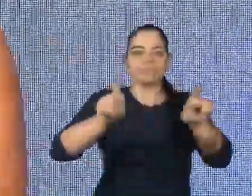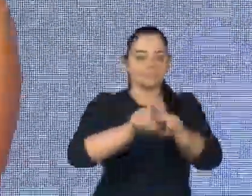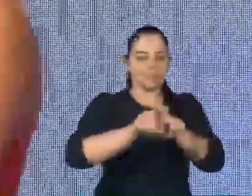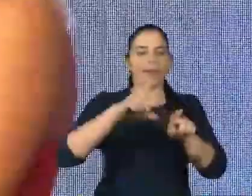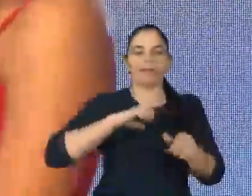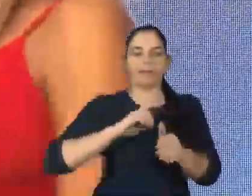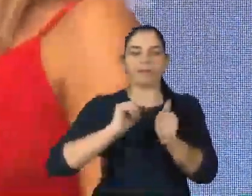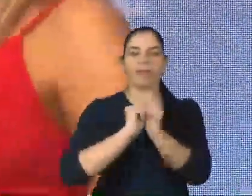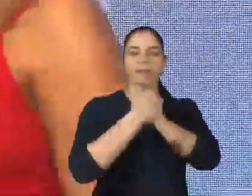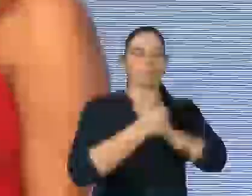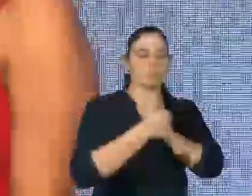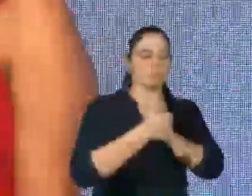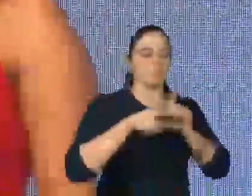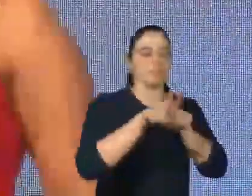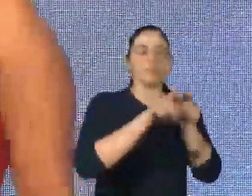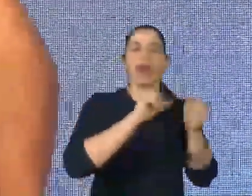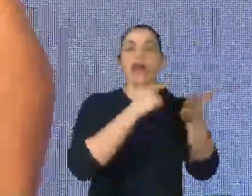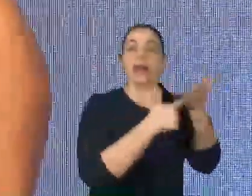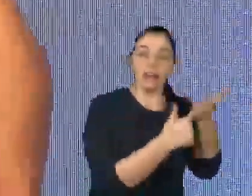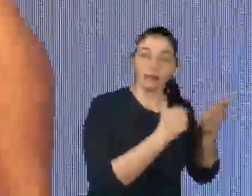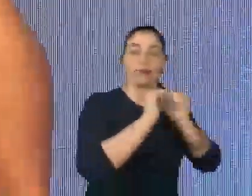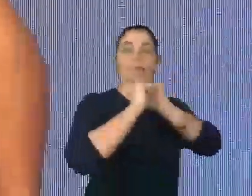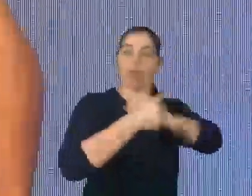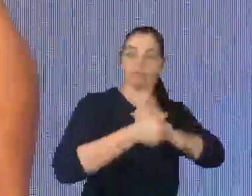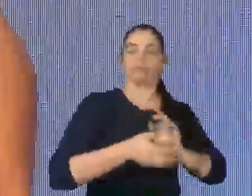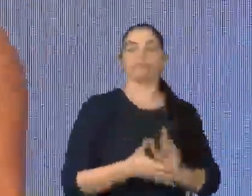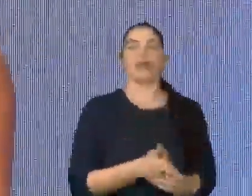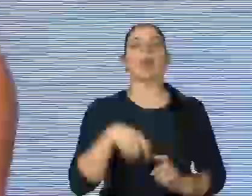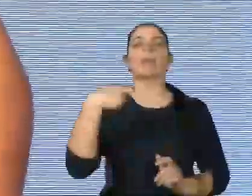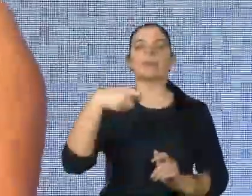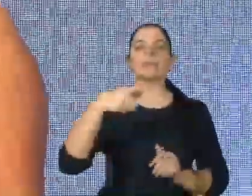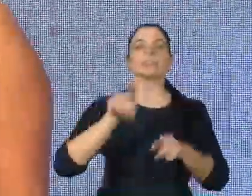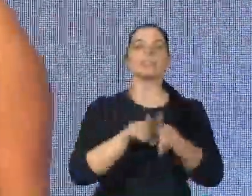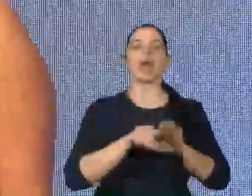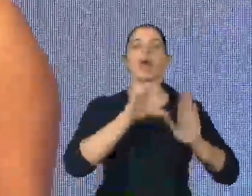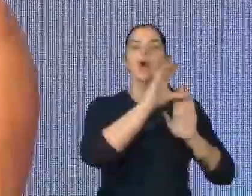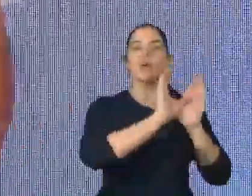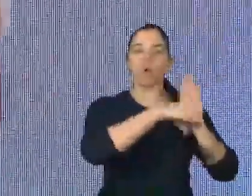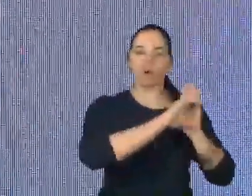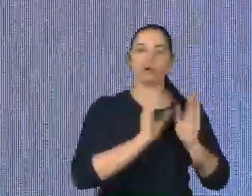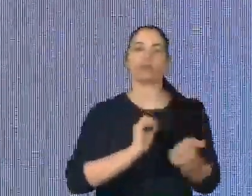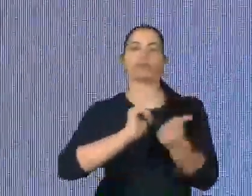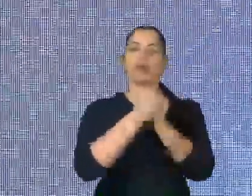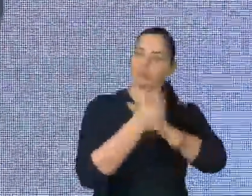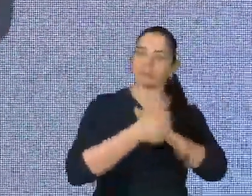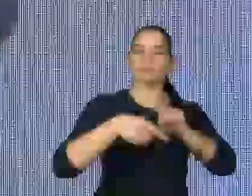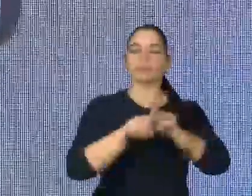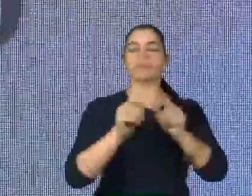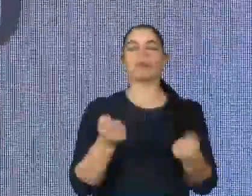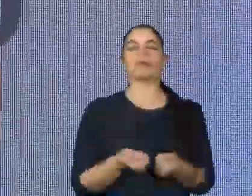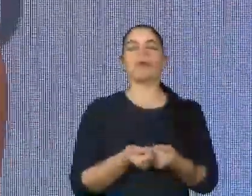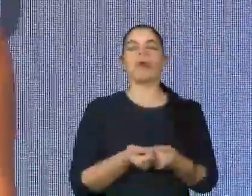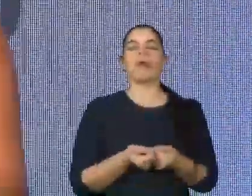adaptado, como está mostrando o Davi. Ela precisa ter o conteúdo adaptado. E mais uma coisa que eu quero